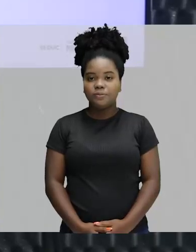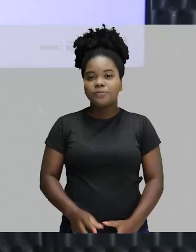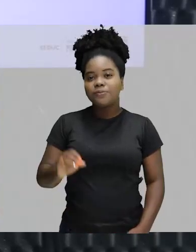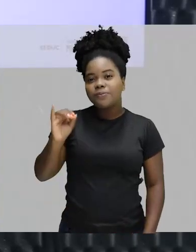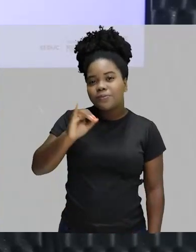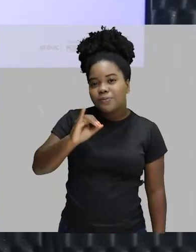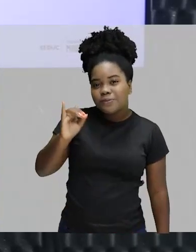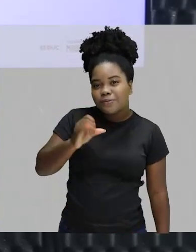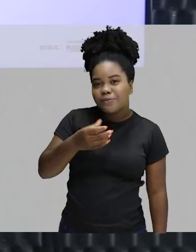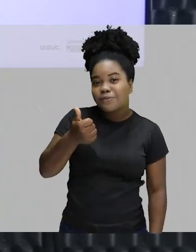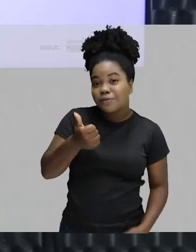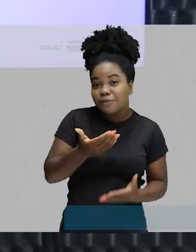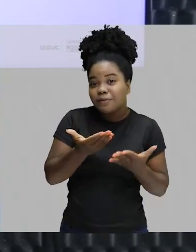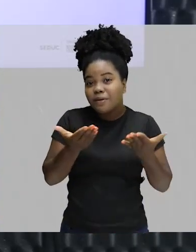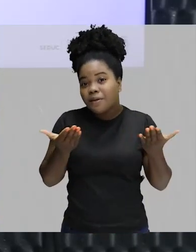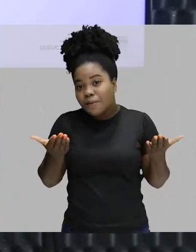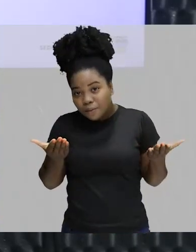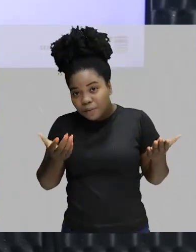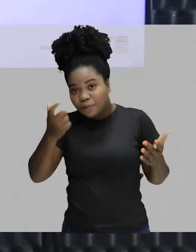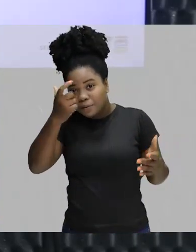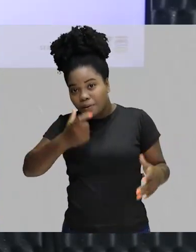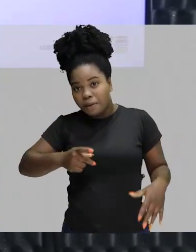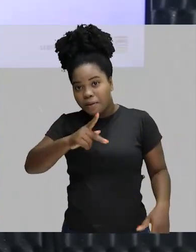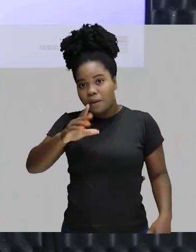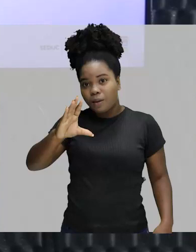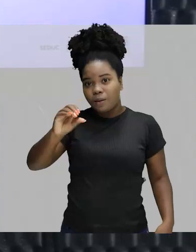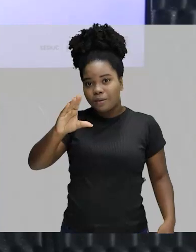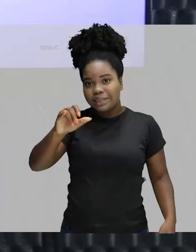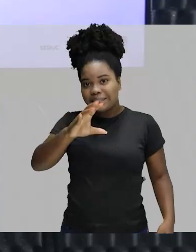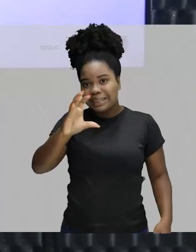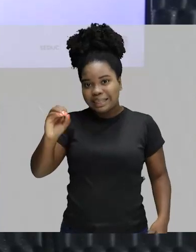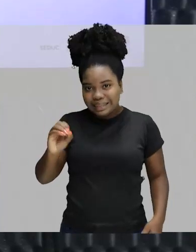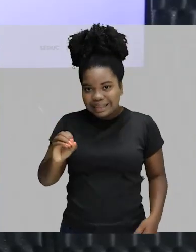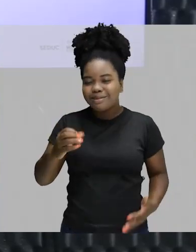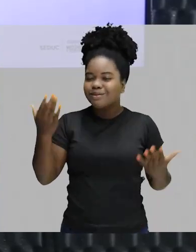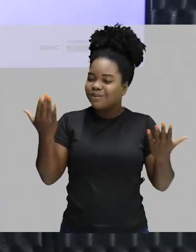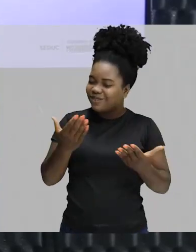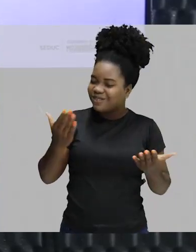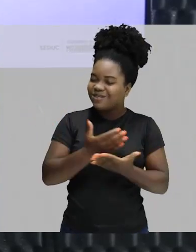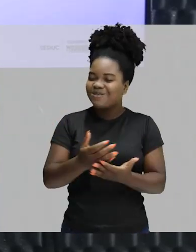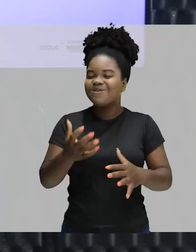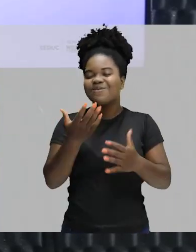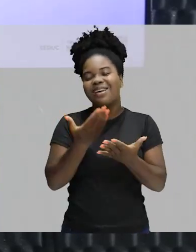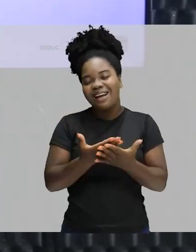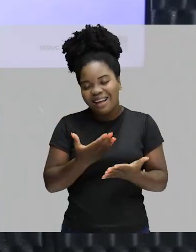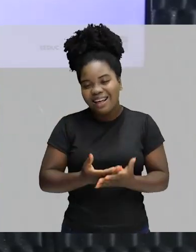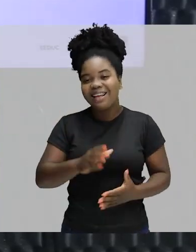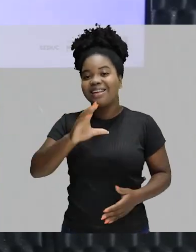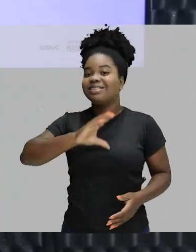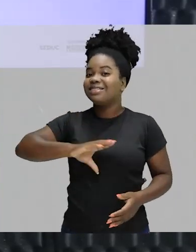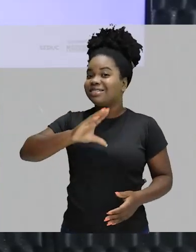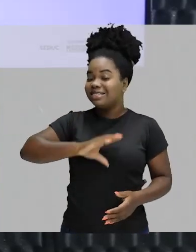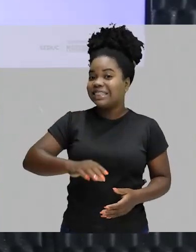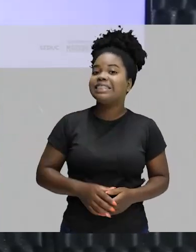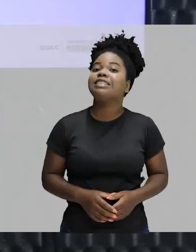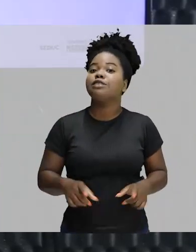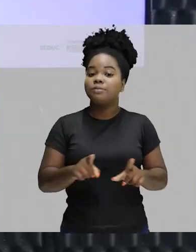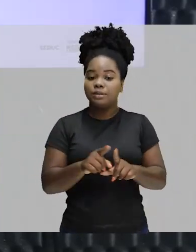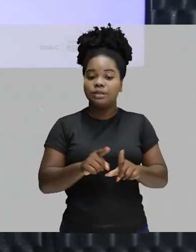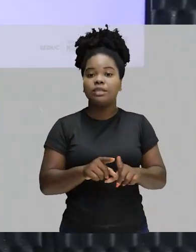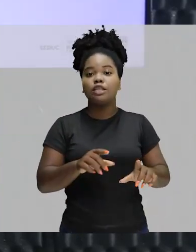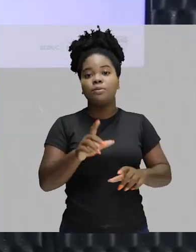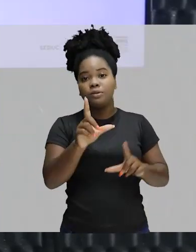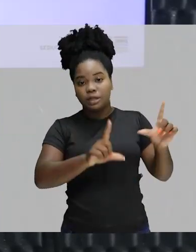Olá pessoal, tudo bem com vocês? Sou professora Conceição Alencar e começa agora a sua aula de Língua Portuguesa. Se liga na TV